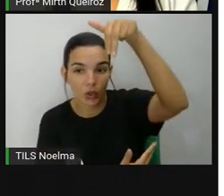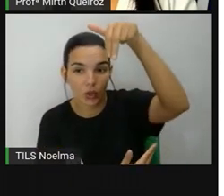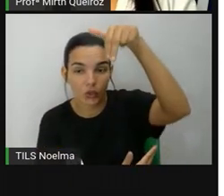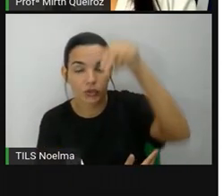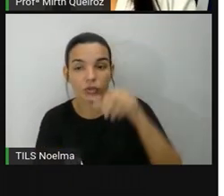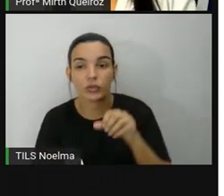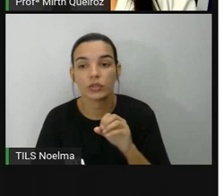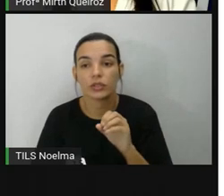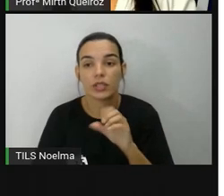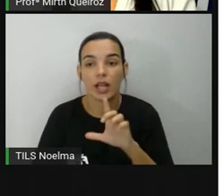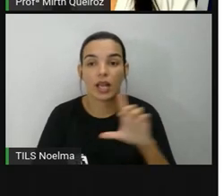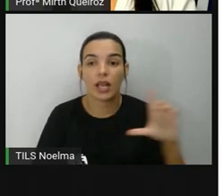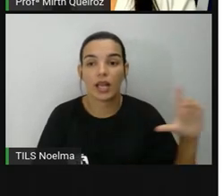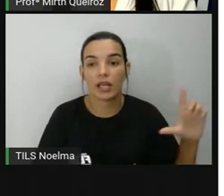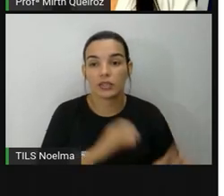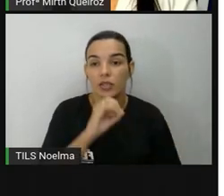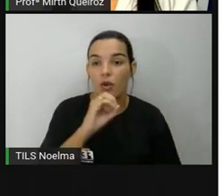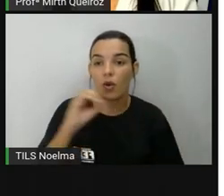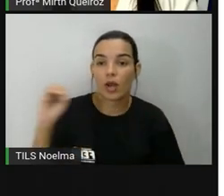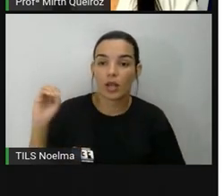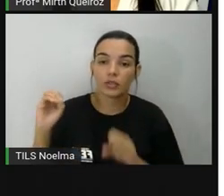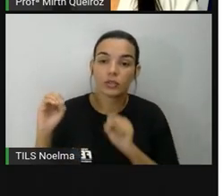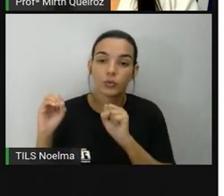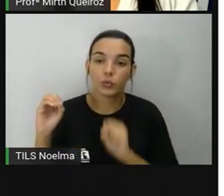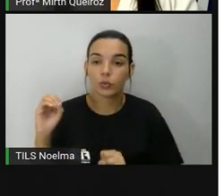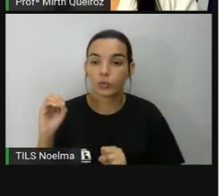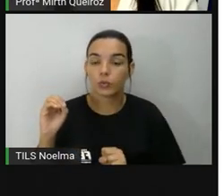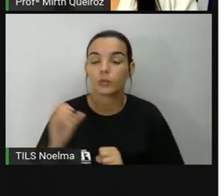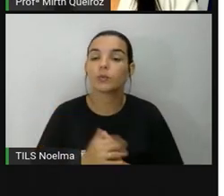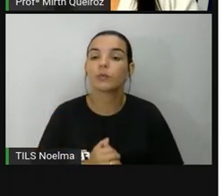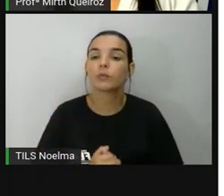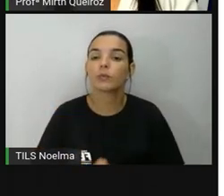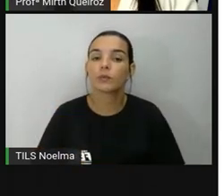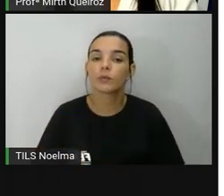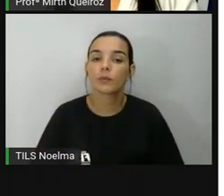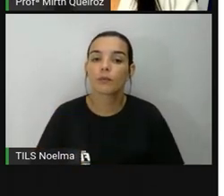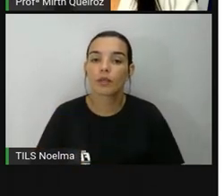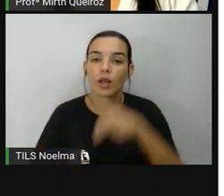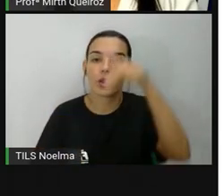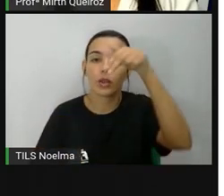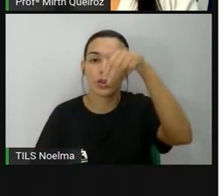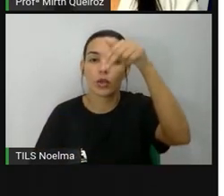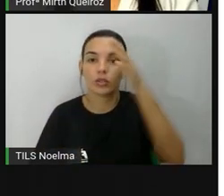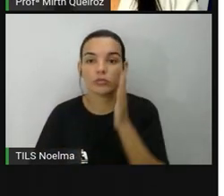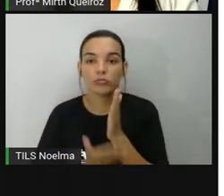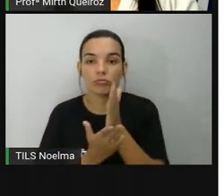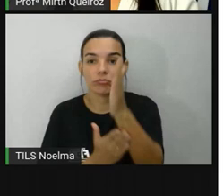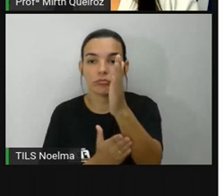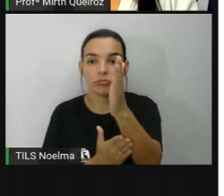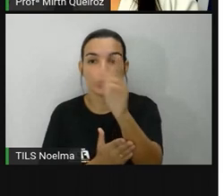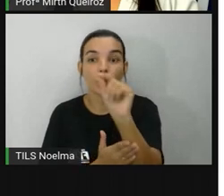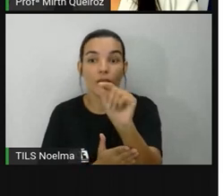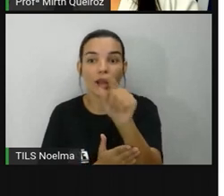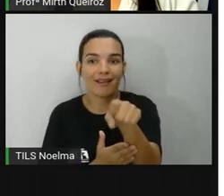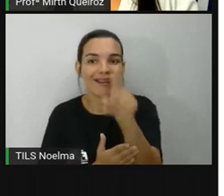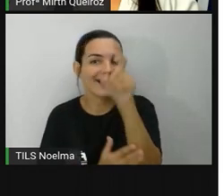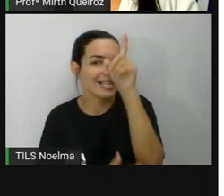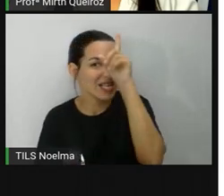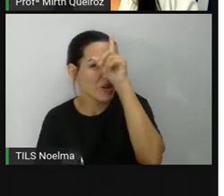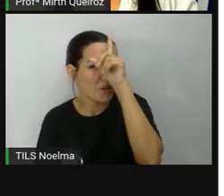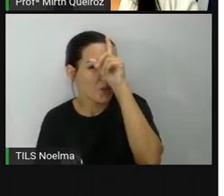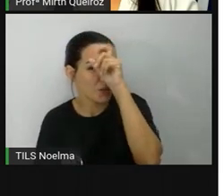esquerda oeste. Então, norte e a frente. Norte vai ser aonde? O hospital, né?